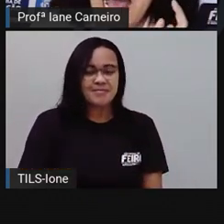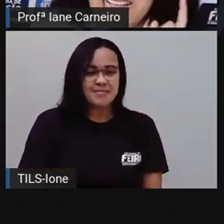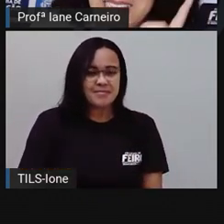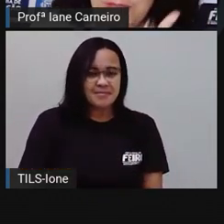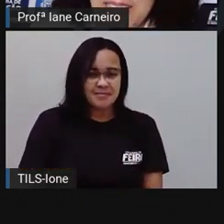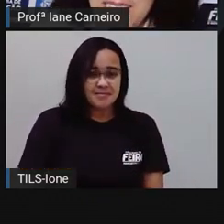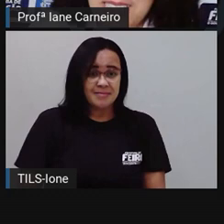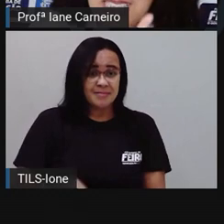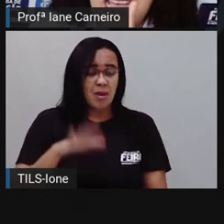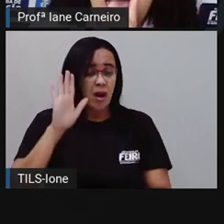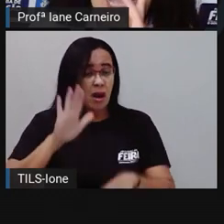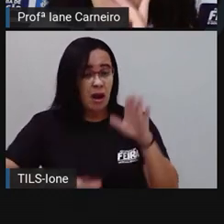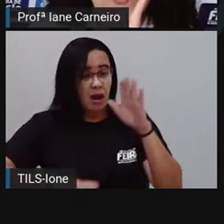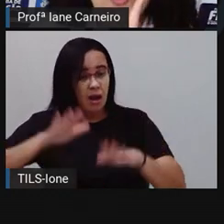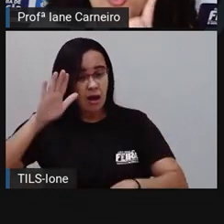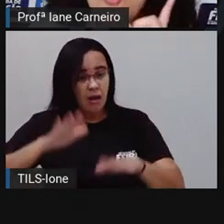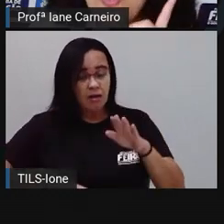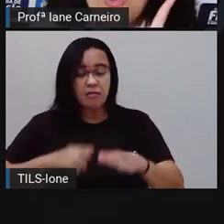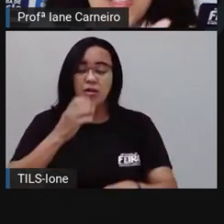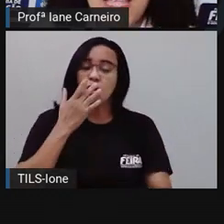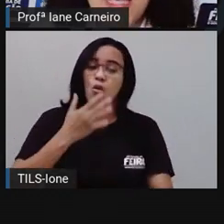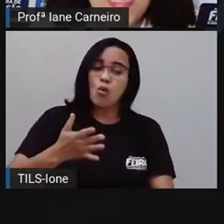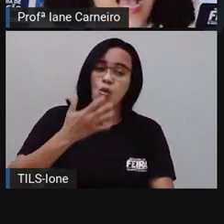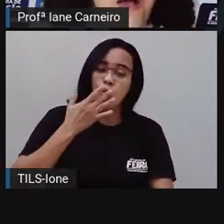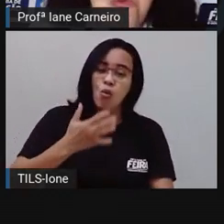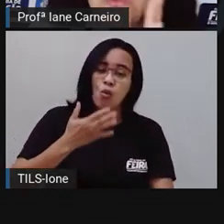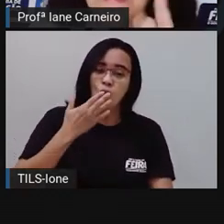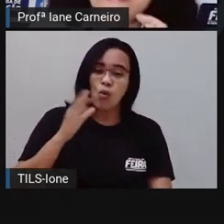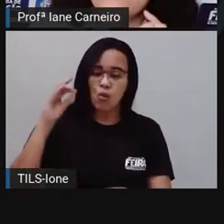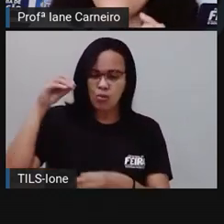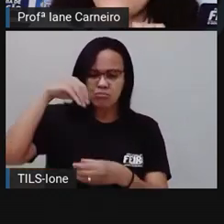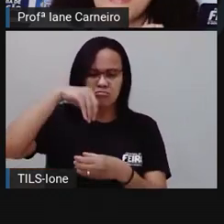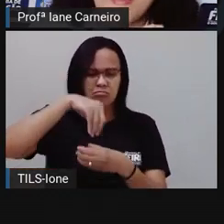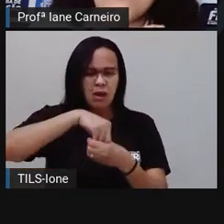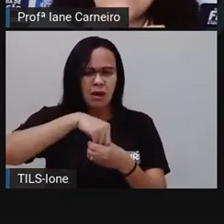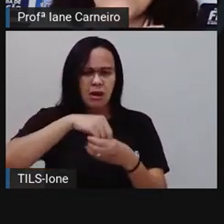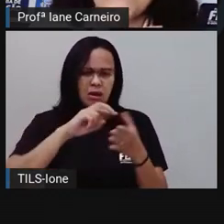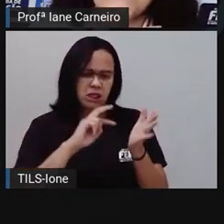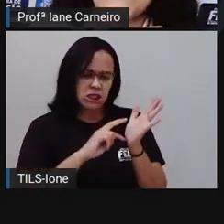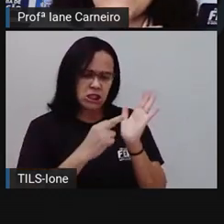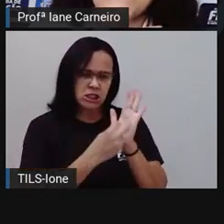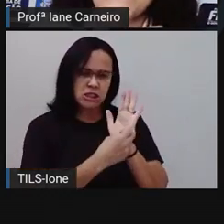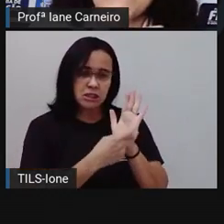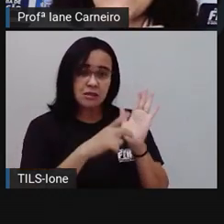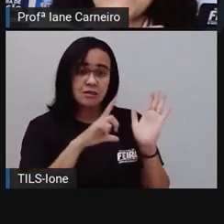Às vezes, a cor contém algum significado.